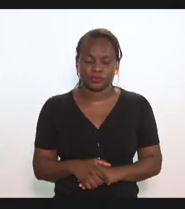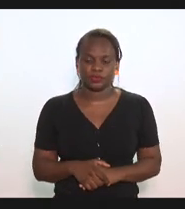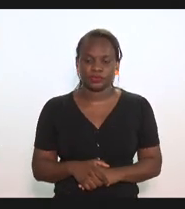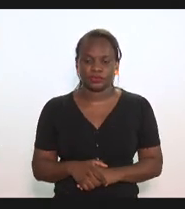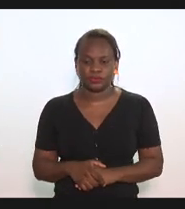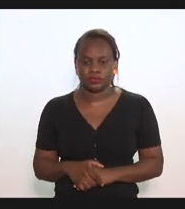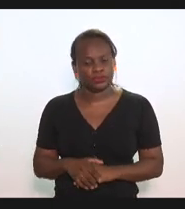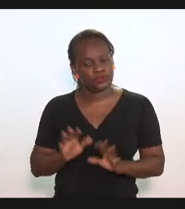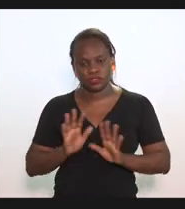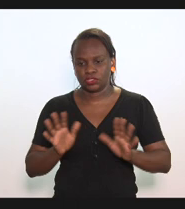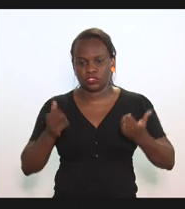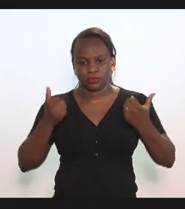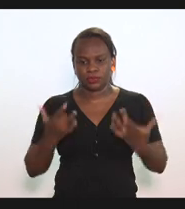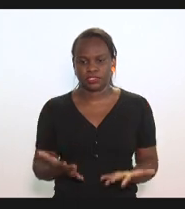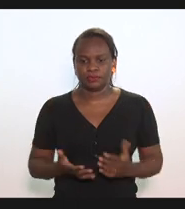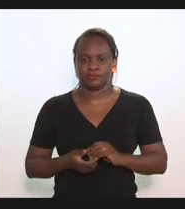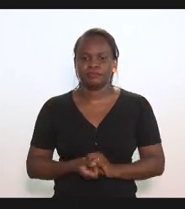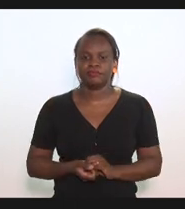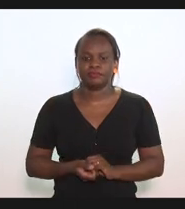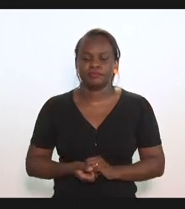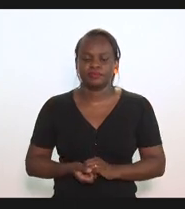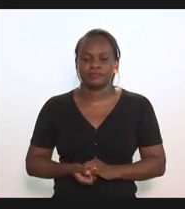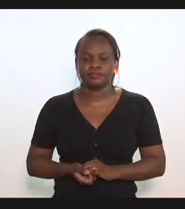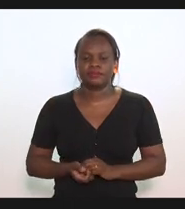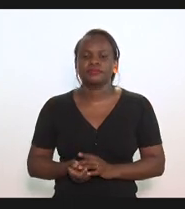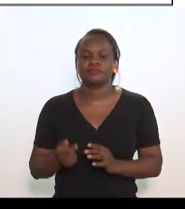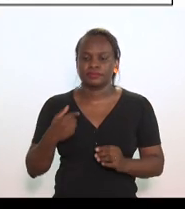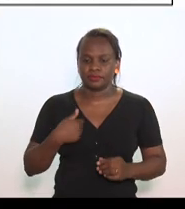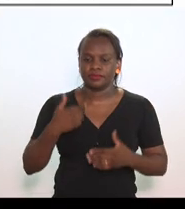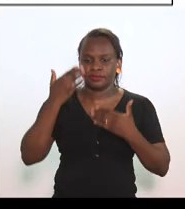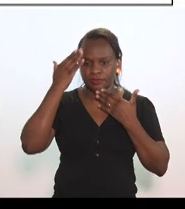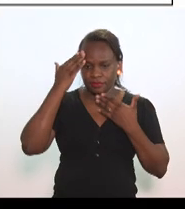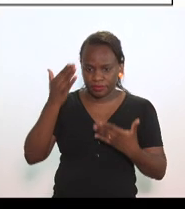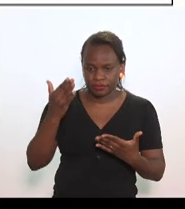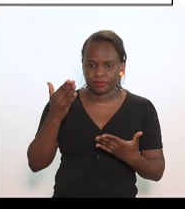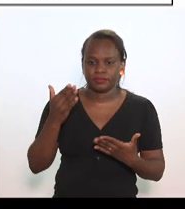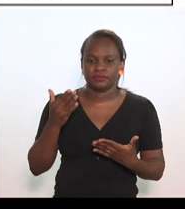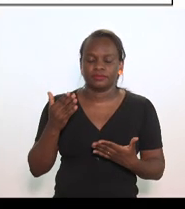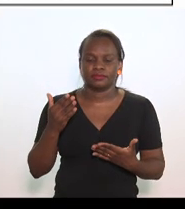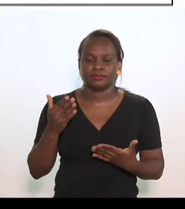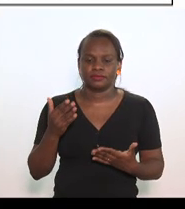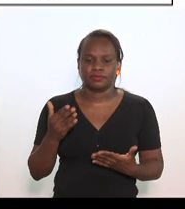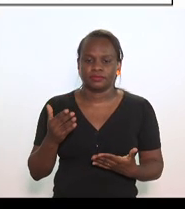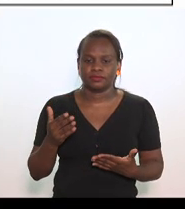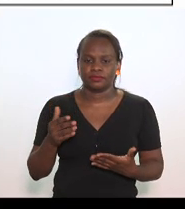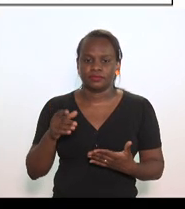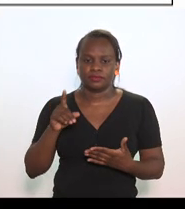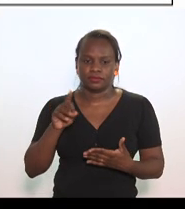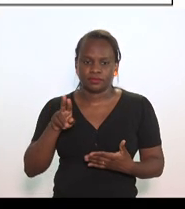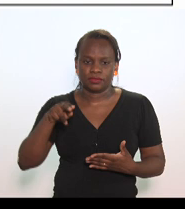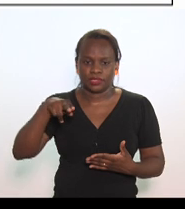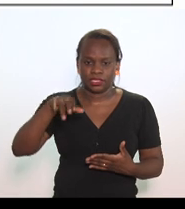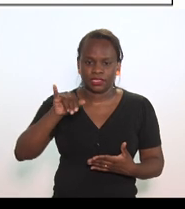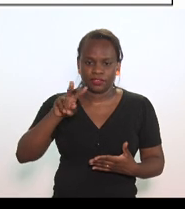Era isso, deputado. Eu agradeço tanto ao doutor Nível quanto à